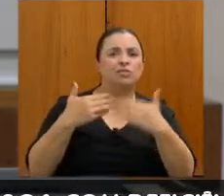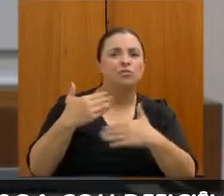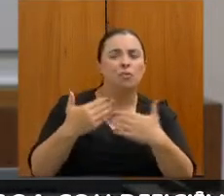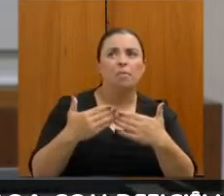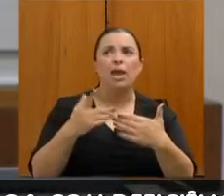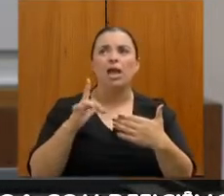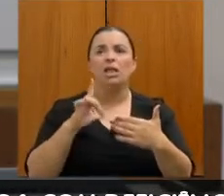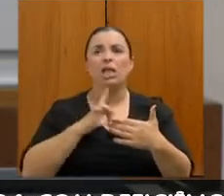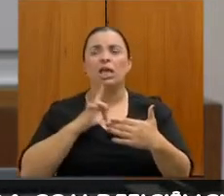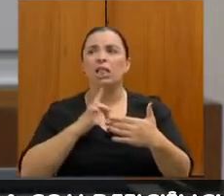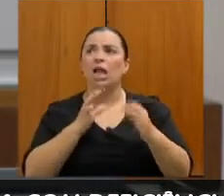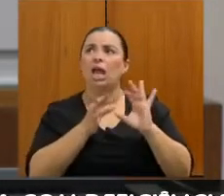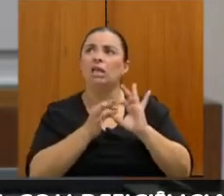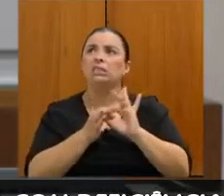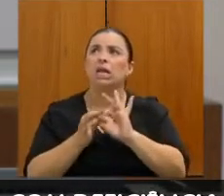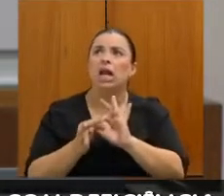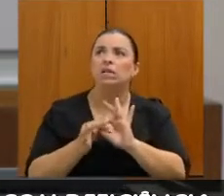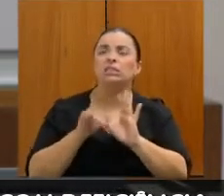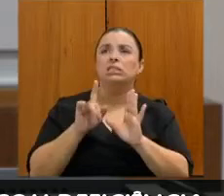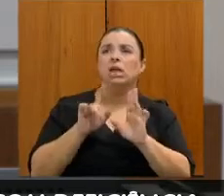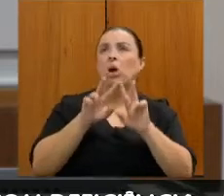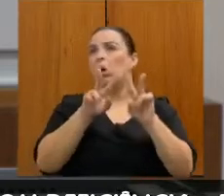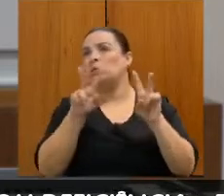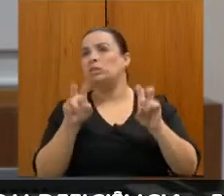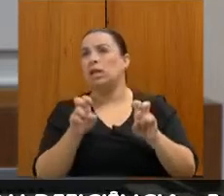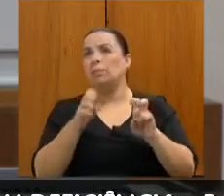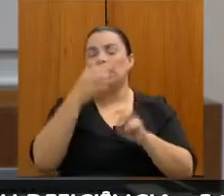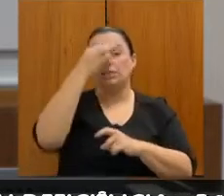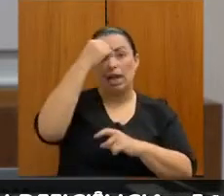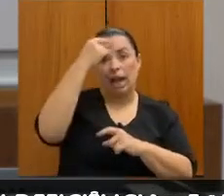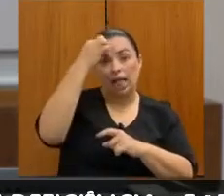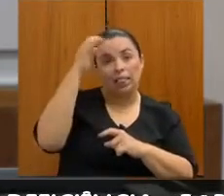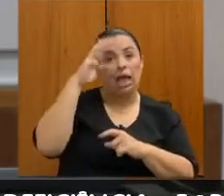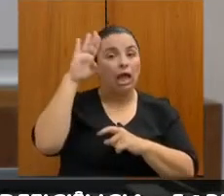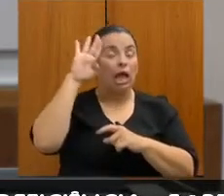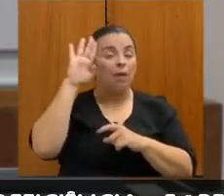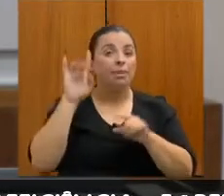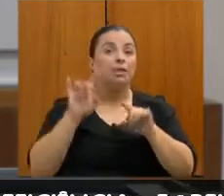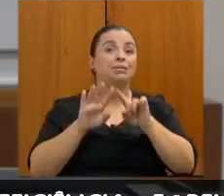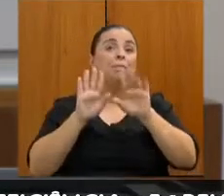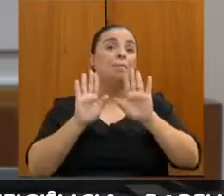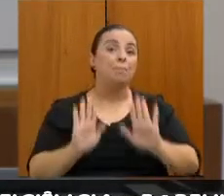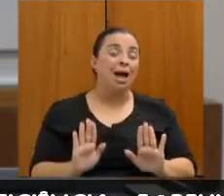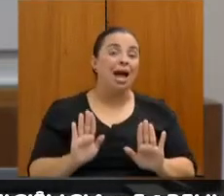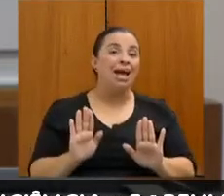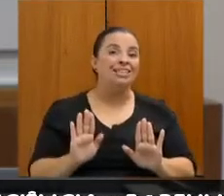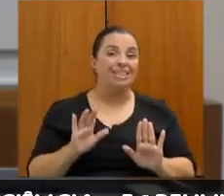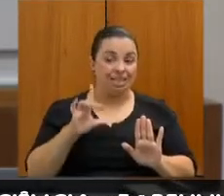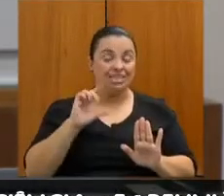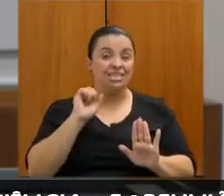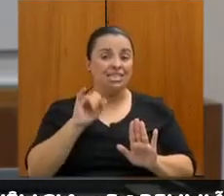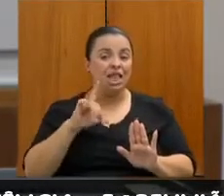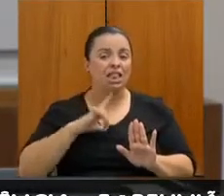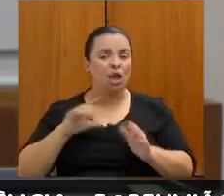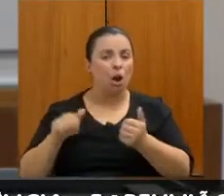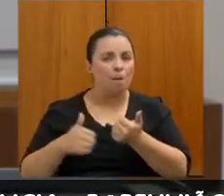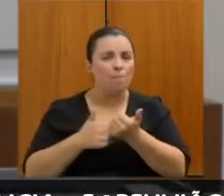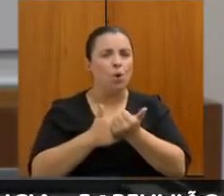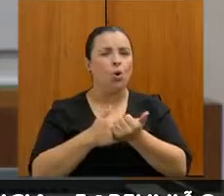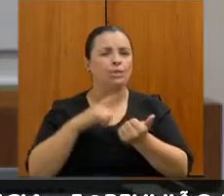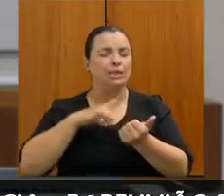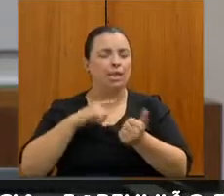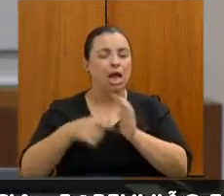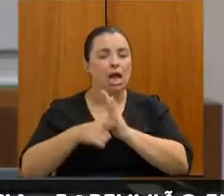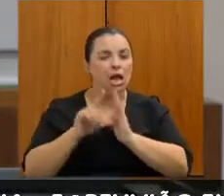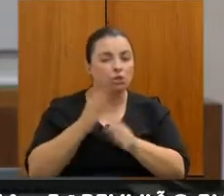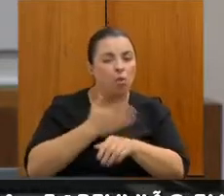questões acadêmicas, mas que, com o apoio, a preparação, são capazes de